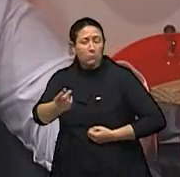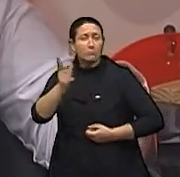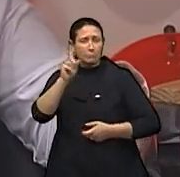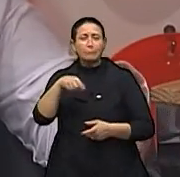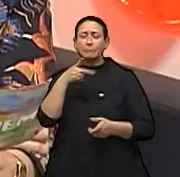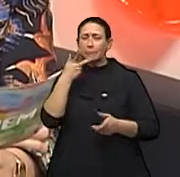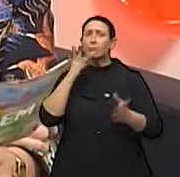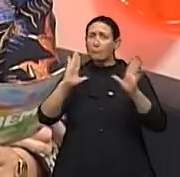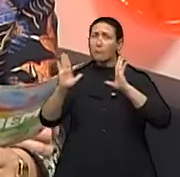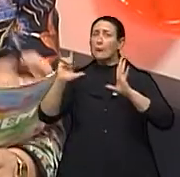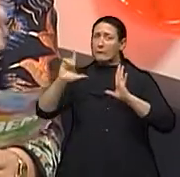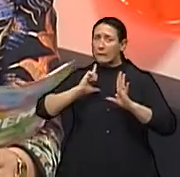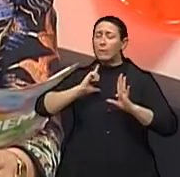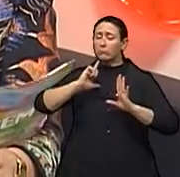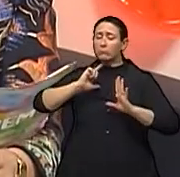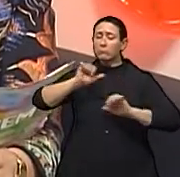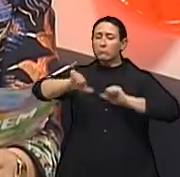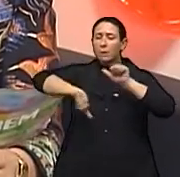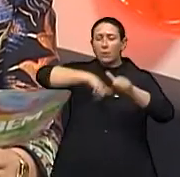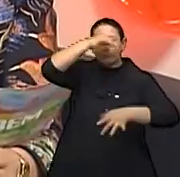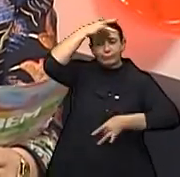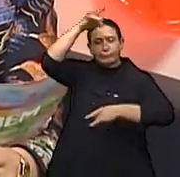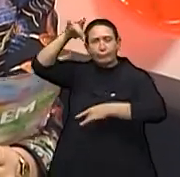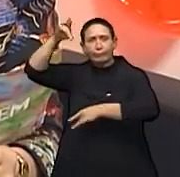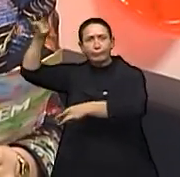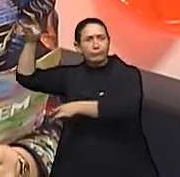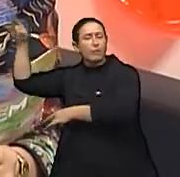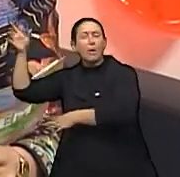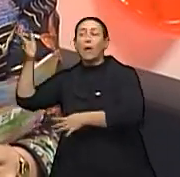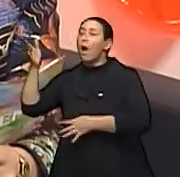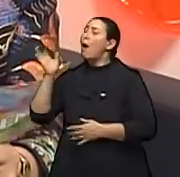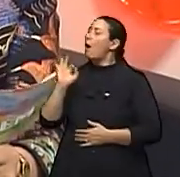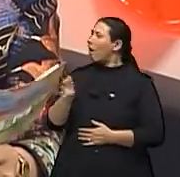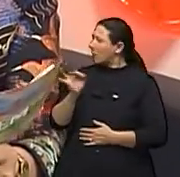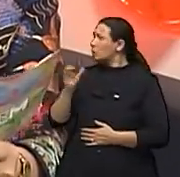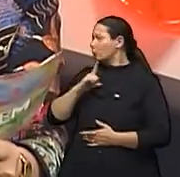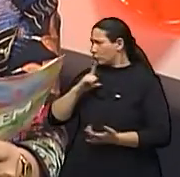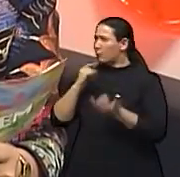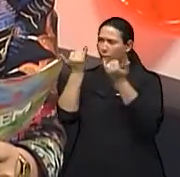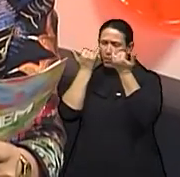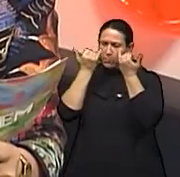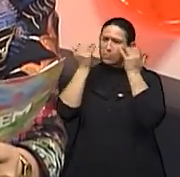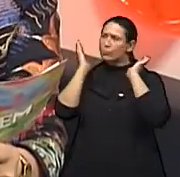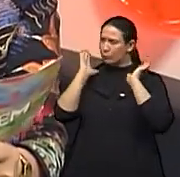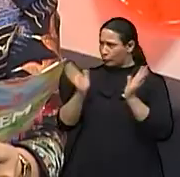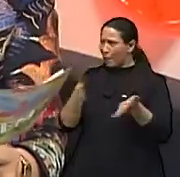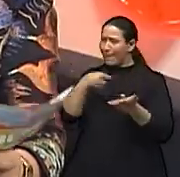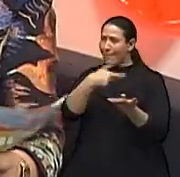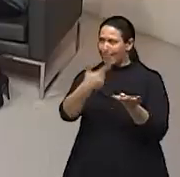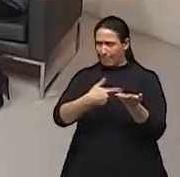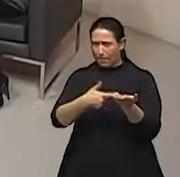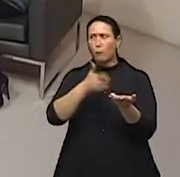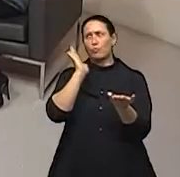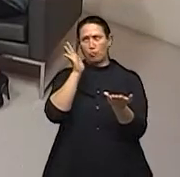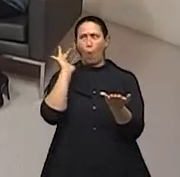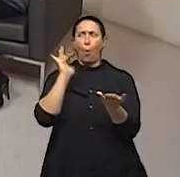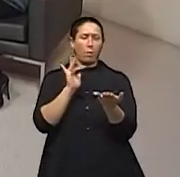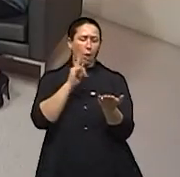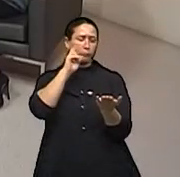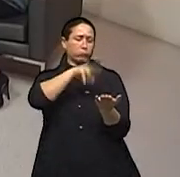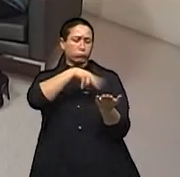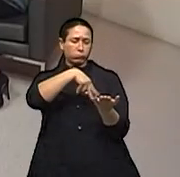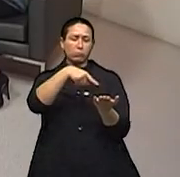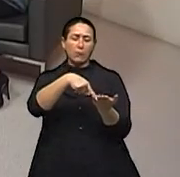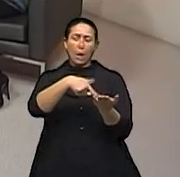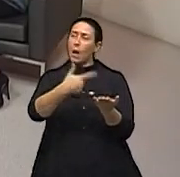Intervidas. Ah, ok. Porque a gente já tinha contato com essa informação desse livro, já há bastante tempo, que